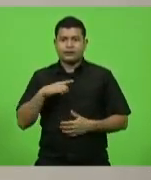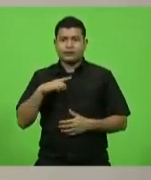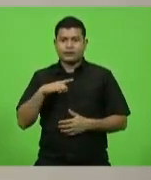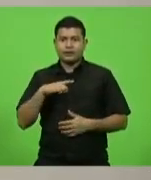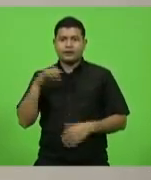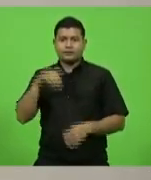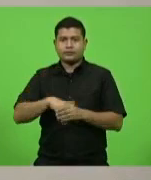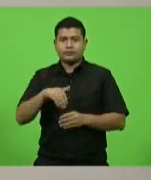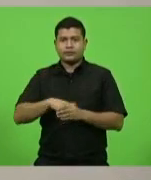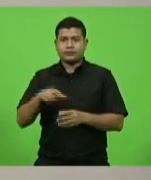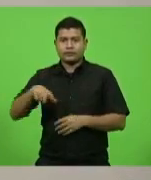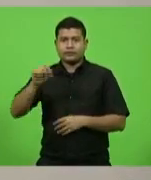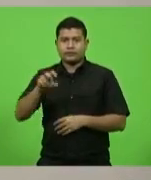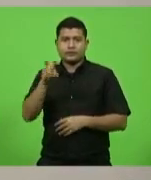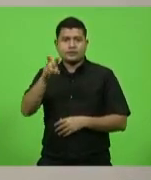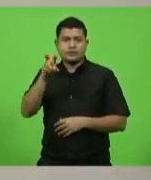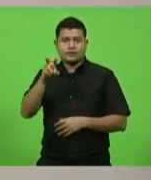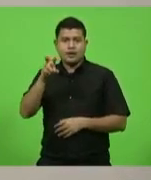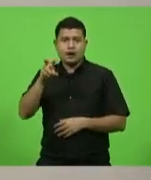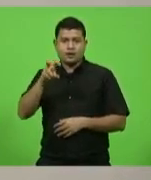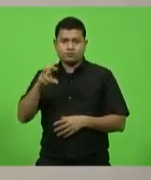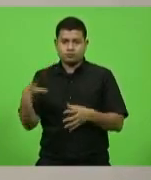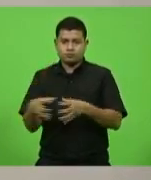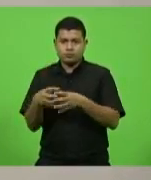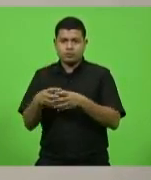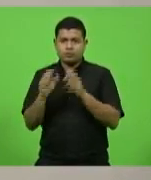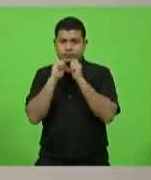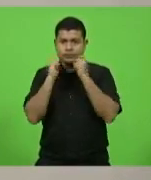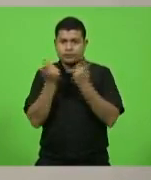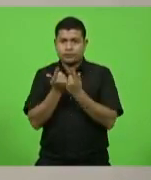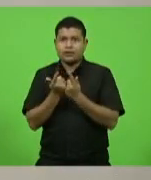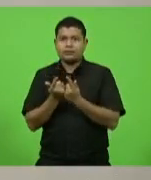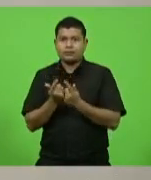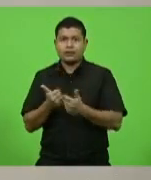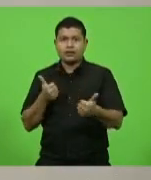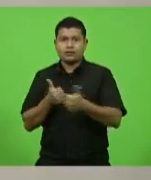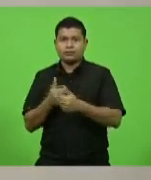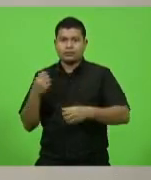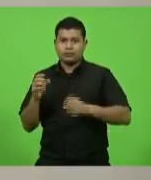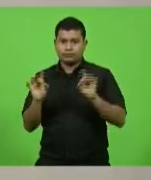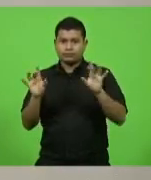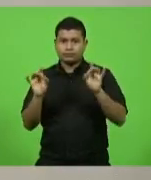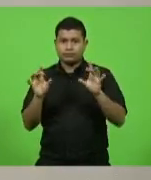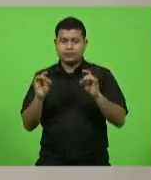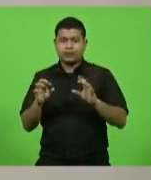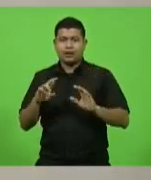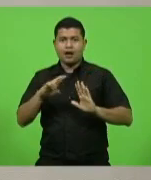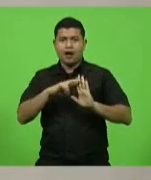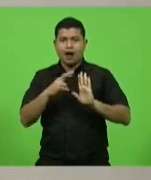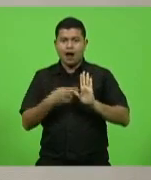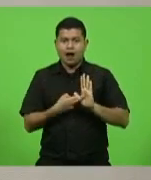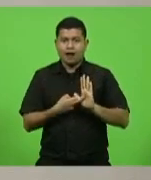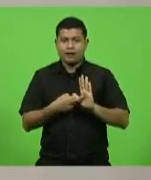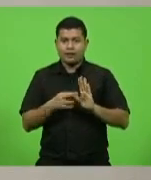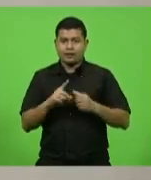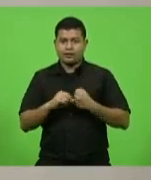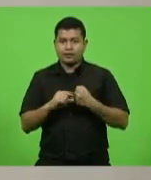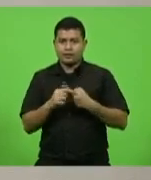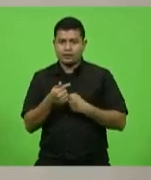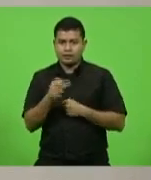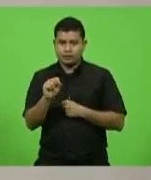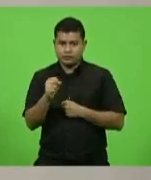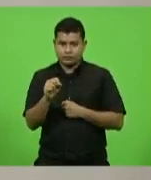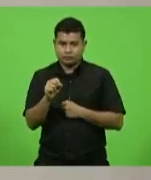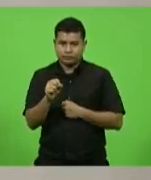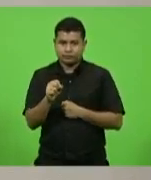escolha dos cinco membros da Alesc para compor o Tribunal Especial previsto no artigo 78, parágrafo 3º da Lei Federal